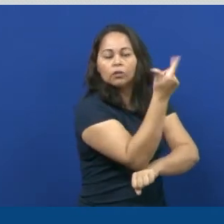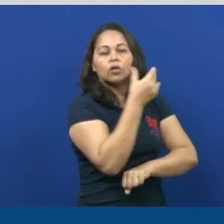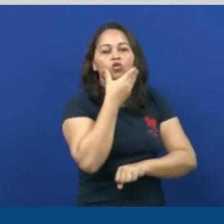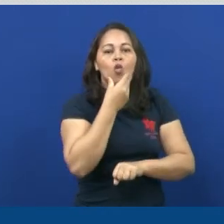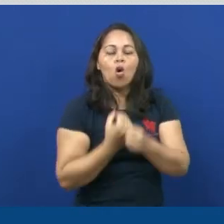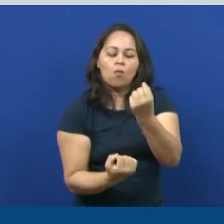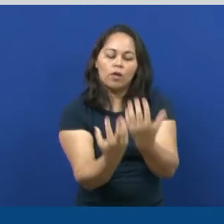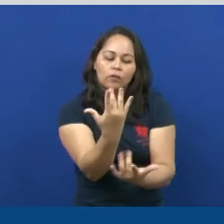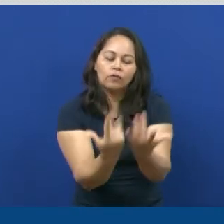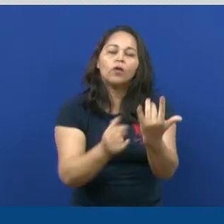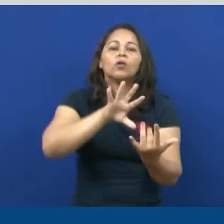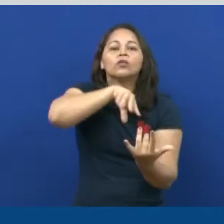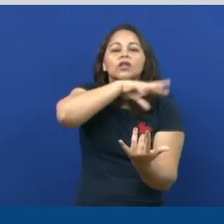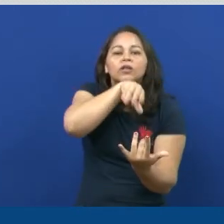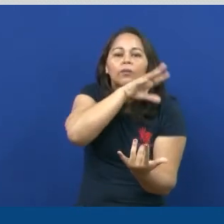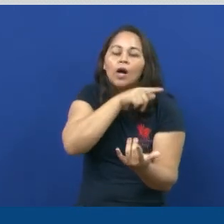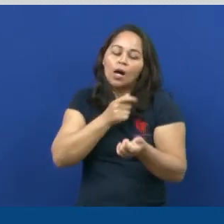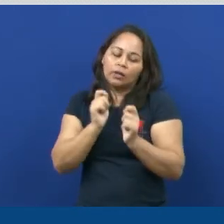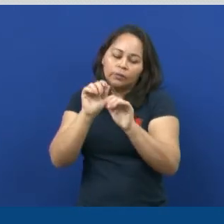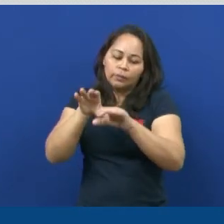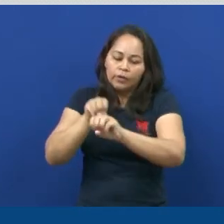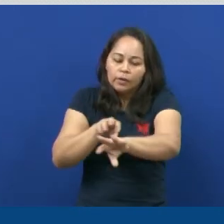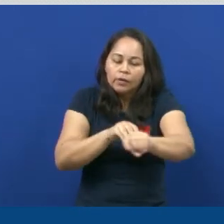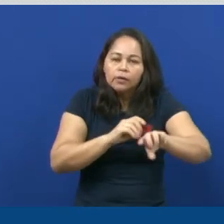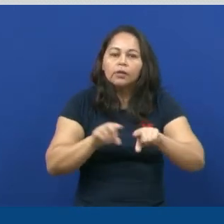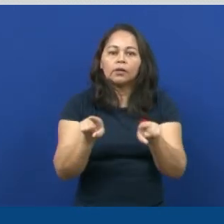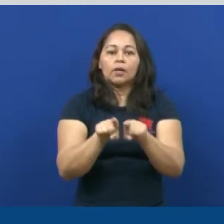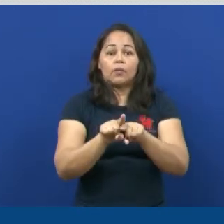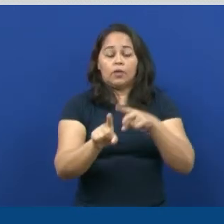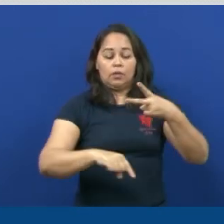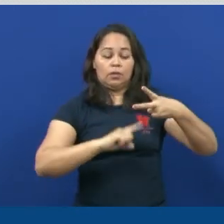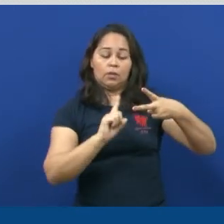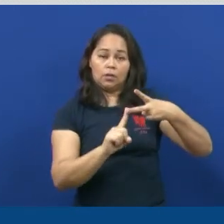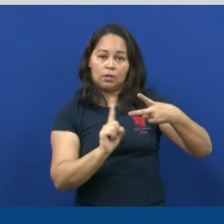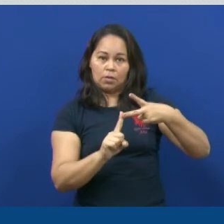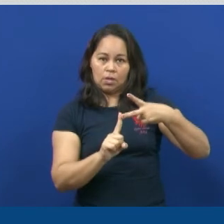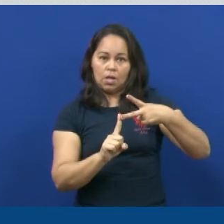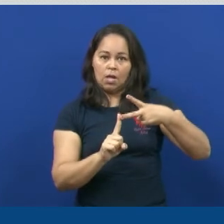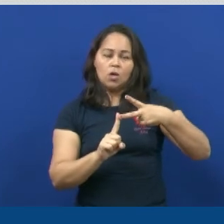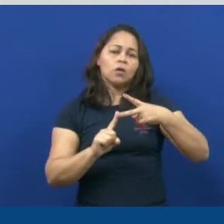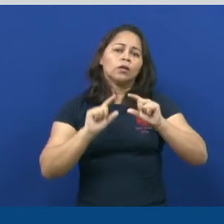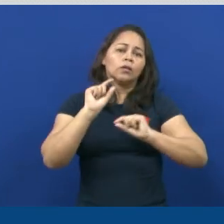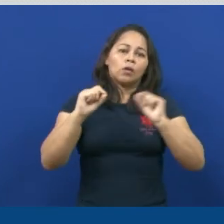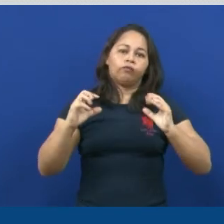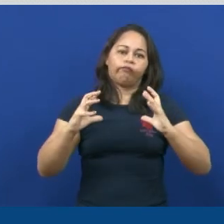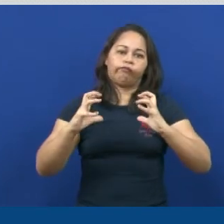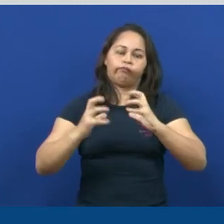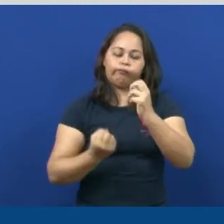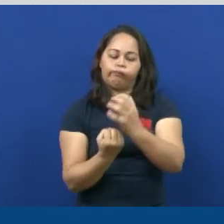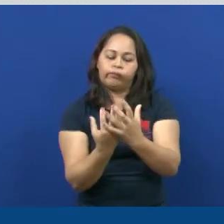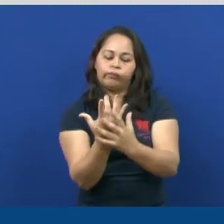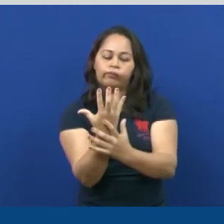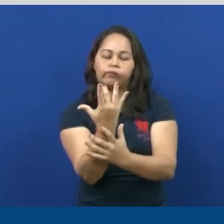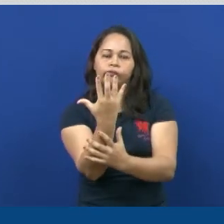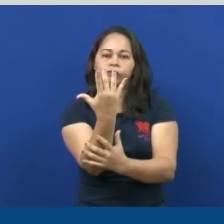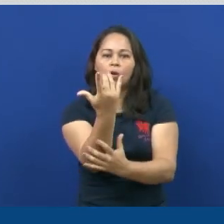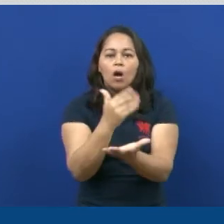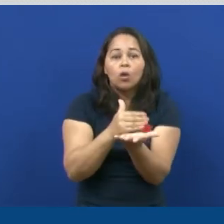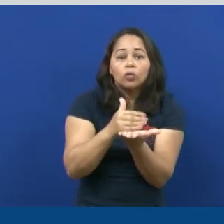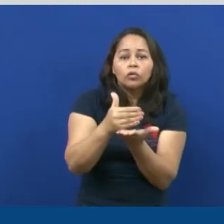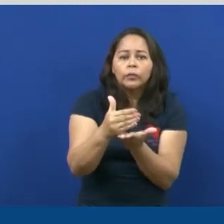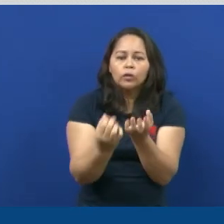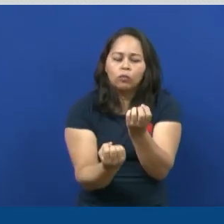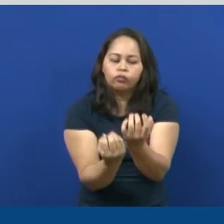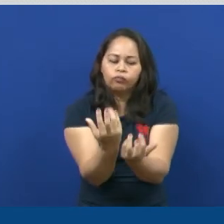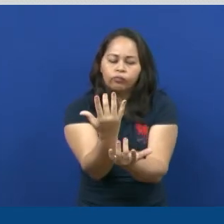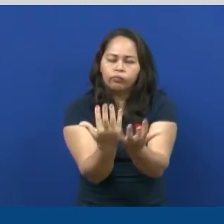fogo, os animais, domesticação e tudo mais. A Guerra do Fogo, que é um filme bem clássico, né? Para se entender como o